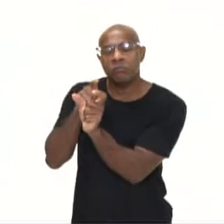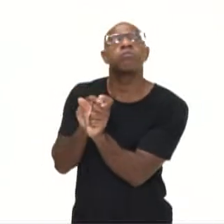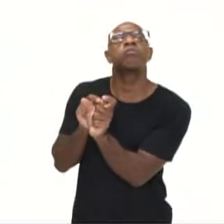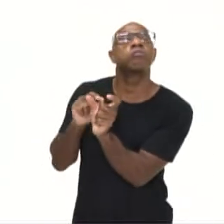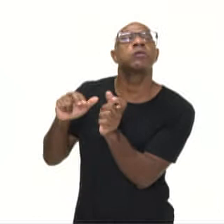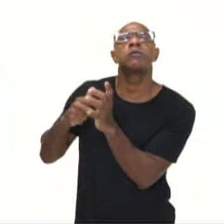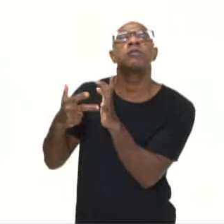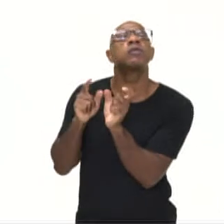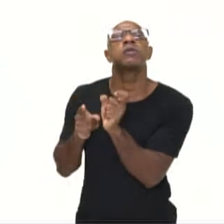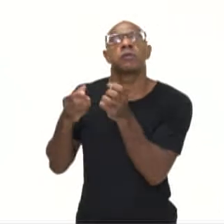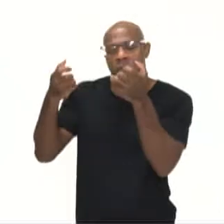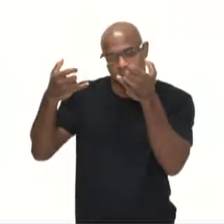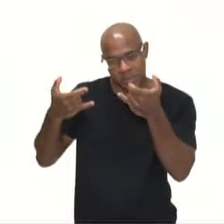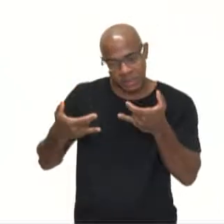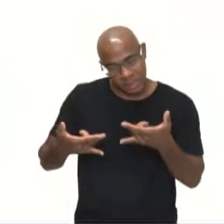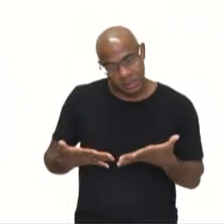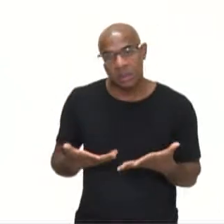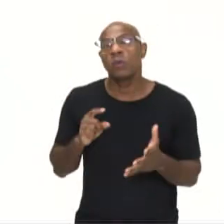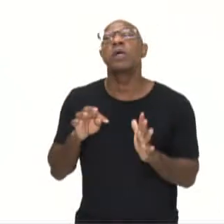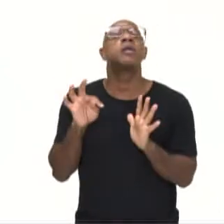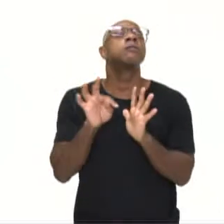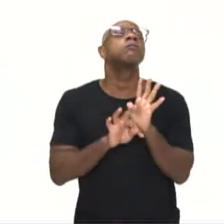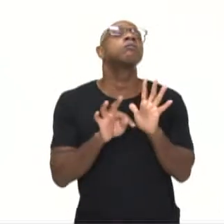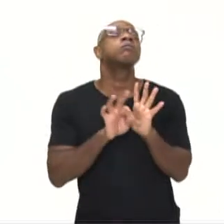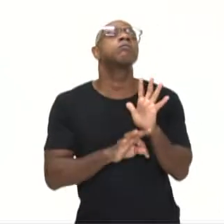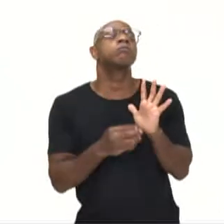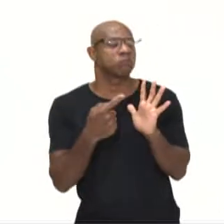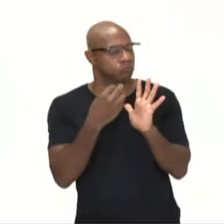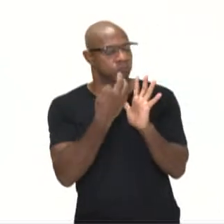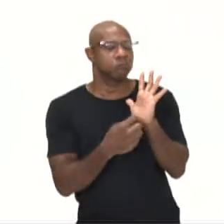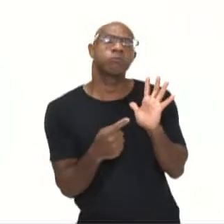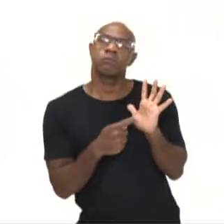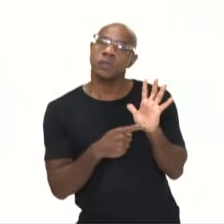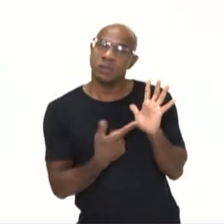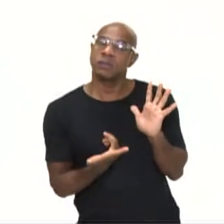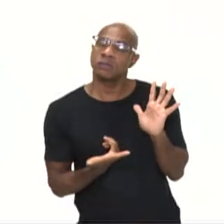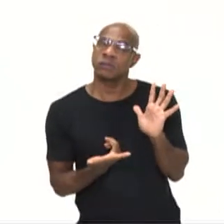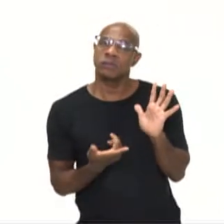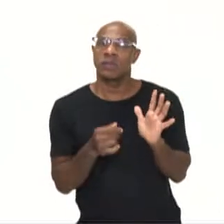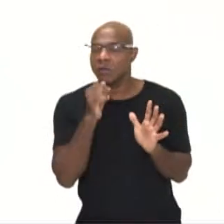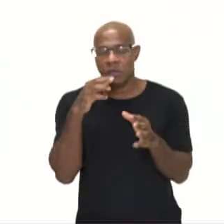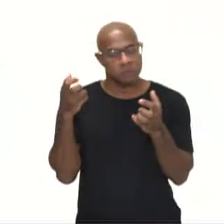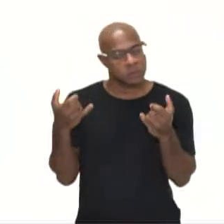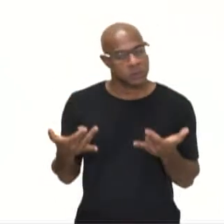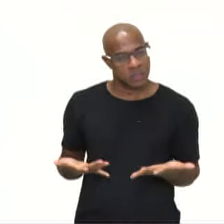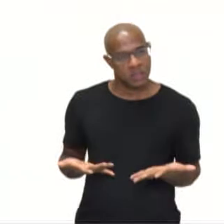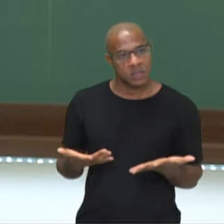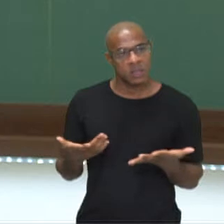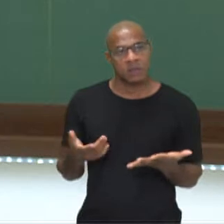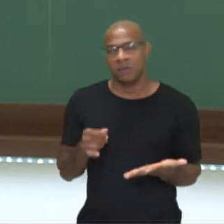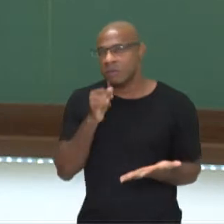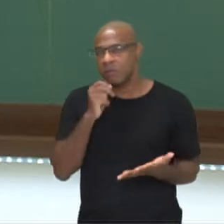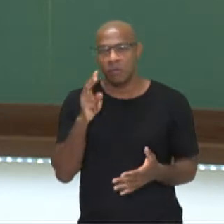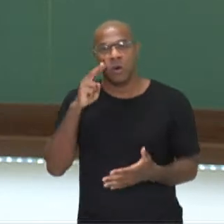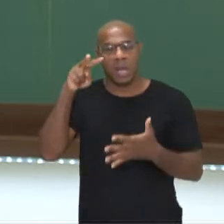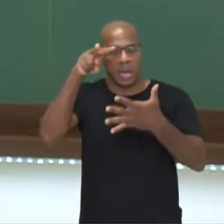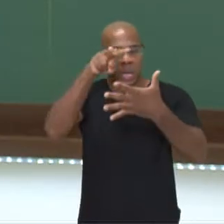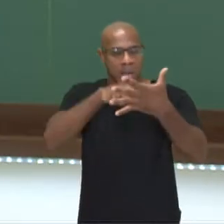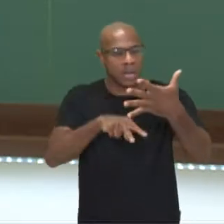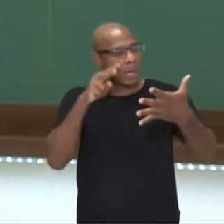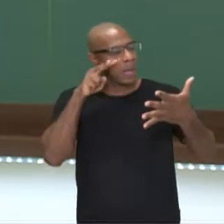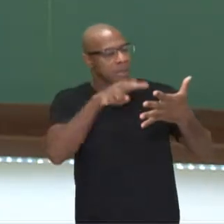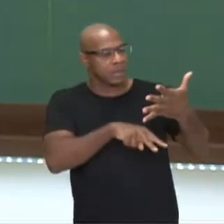significa explicação de um texto para sua melhor intelecção. Eu vou explicar aquele texto. vou ler